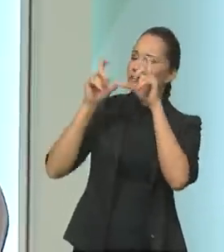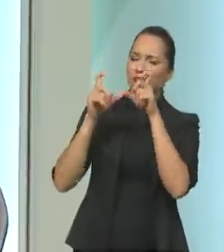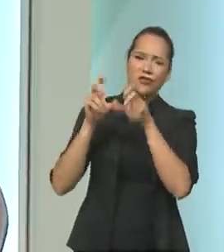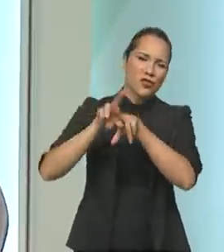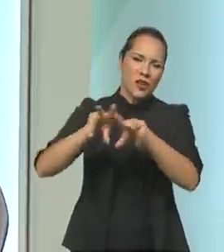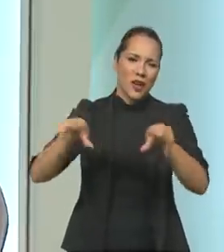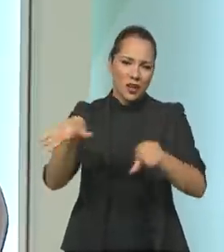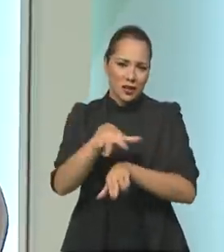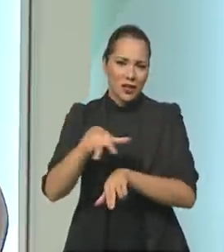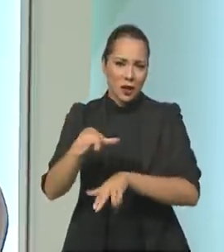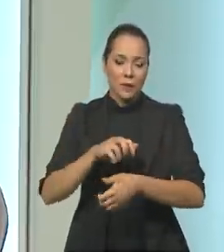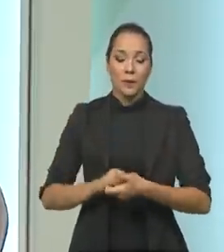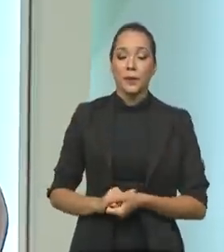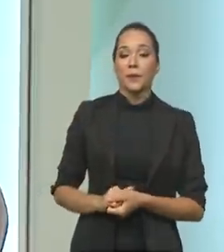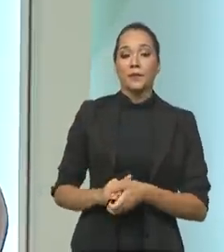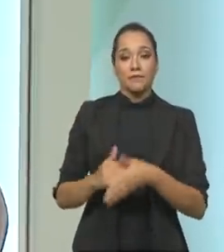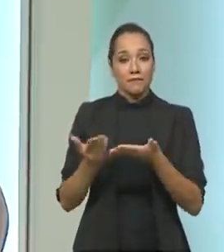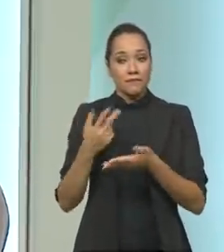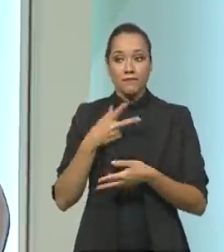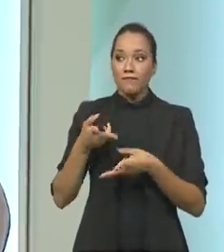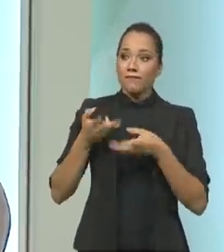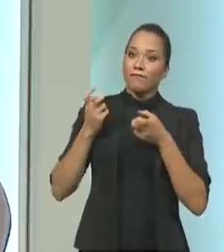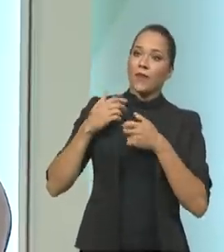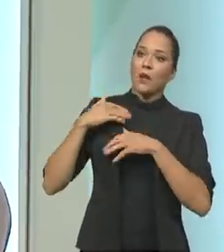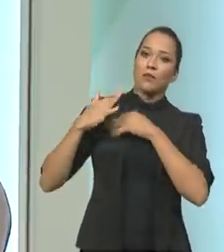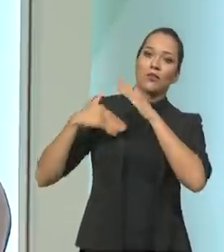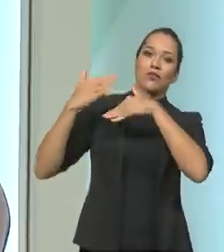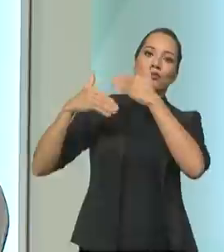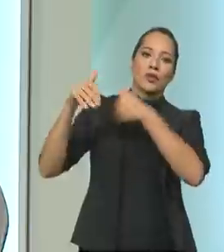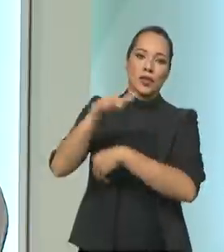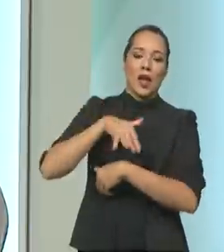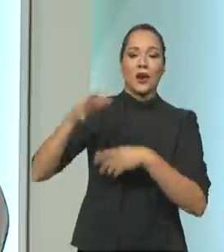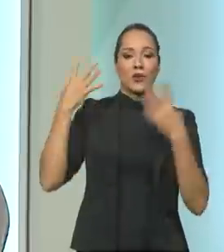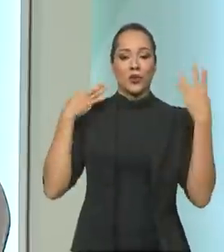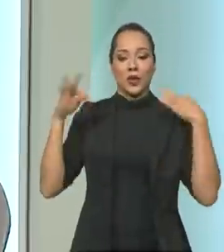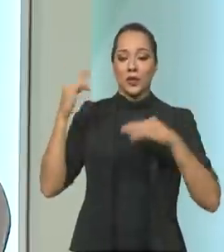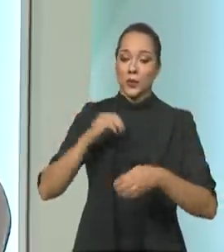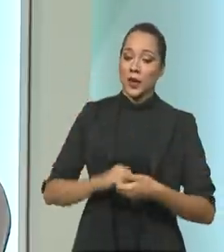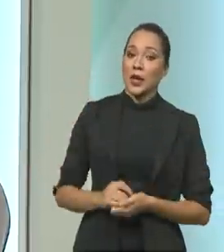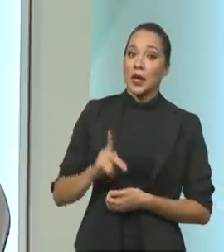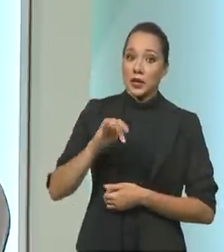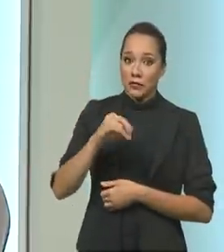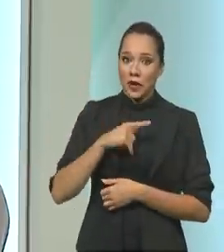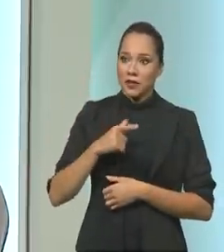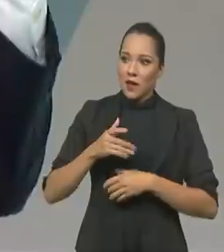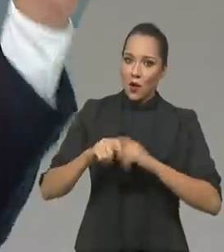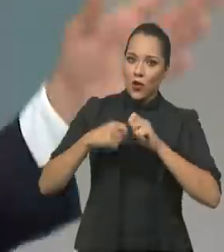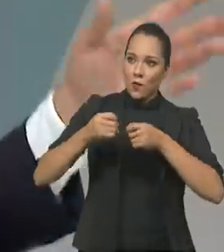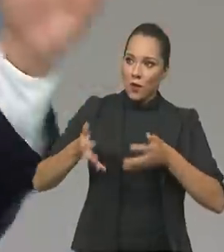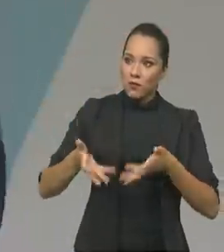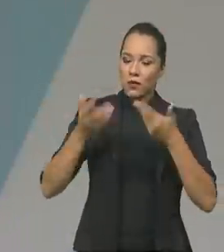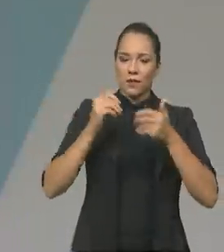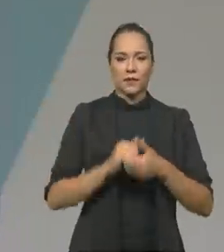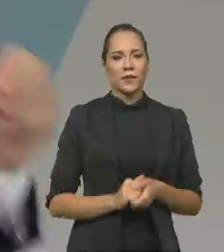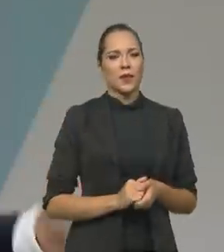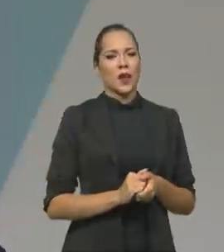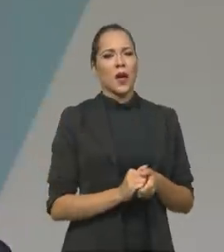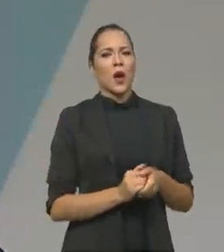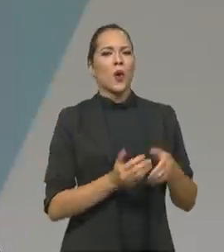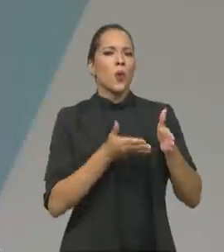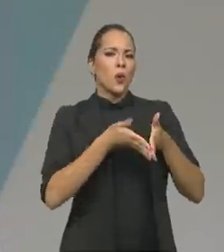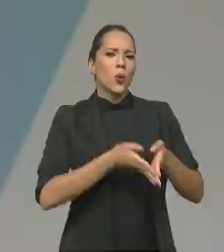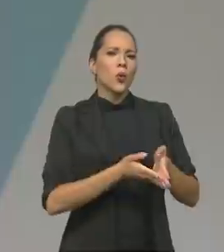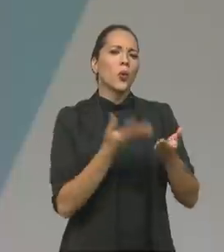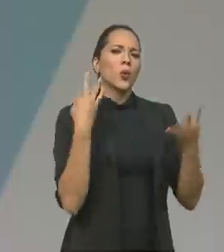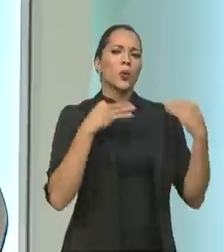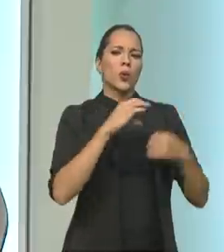Enfim, a gente vê realmente uma recuperação superlativa do setor do turismo, que vai puxar a economia. Os cruzeiros também foram retomados no começo